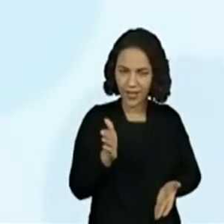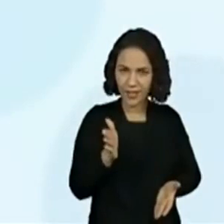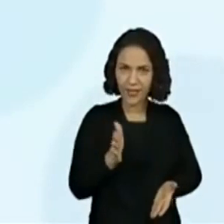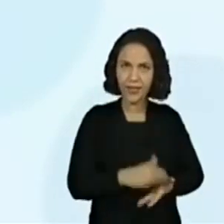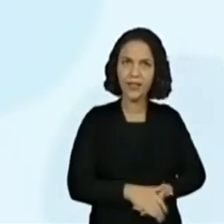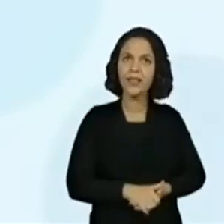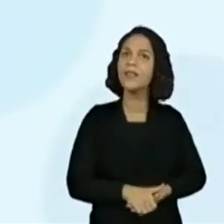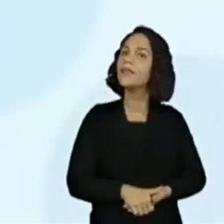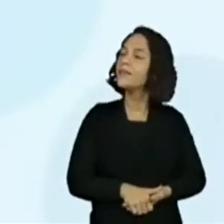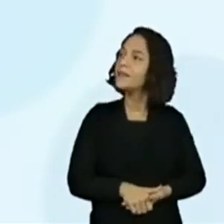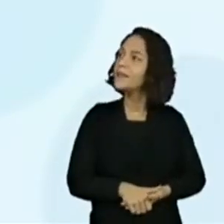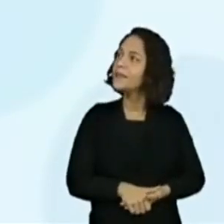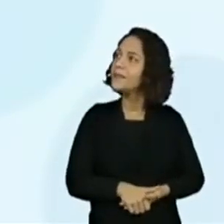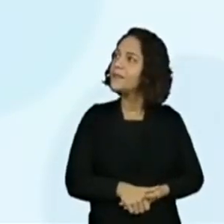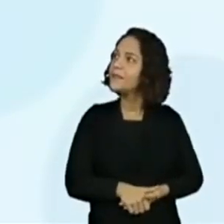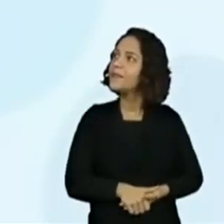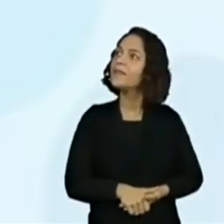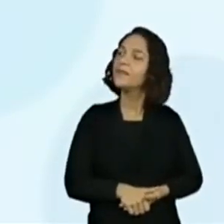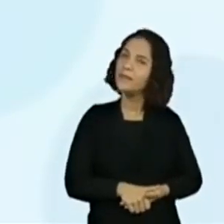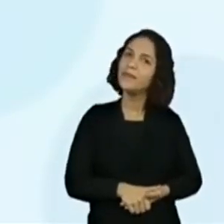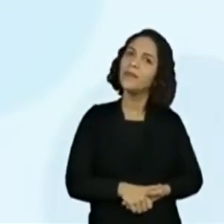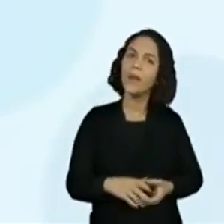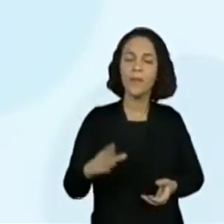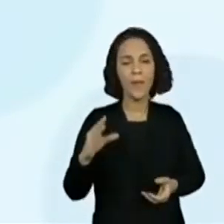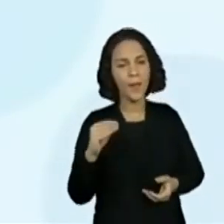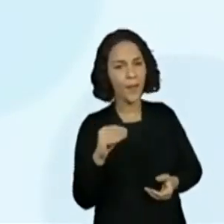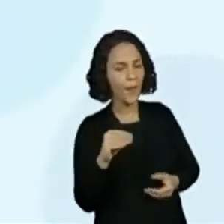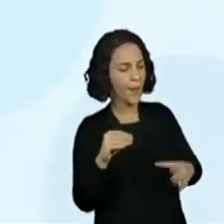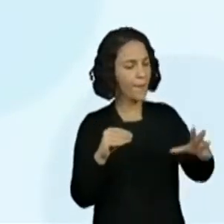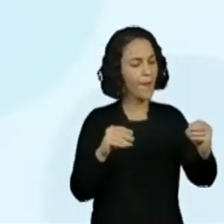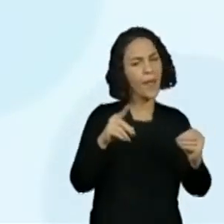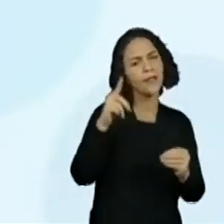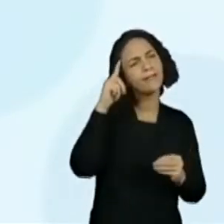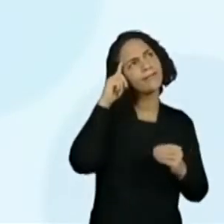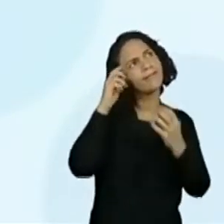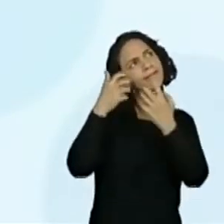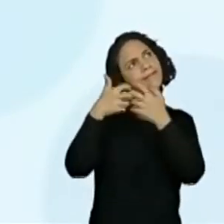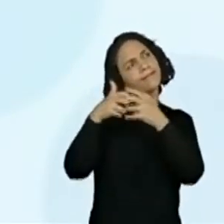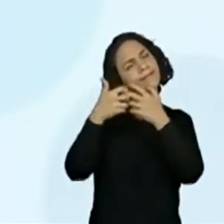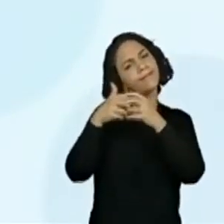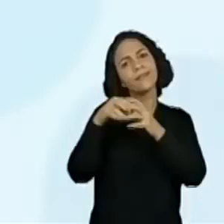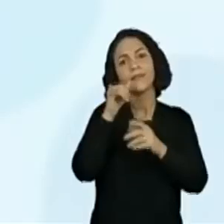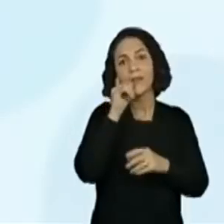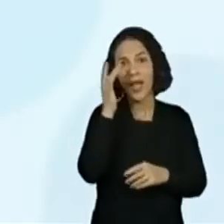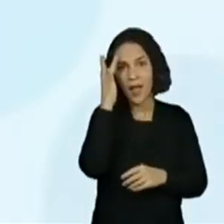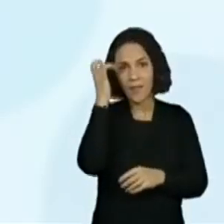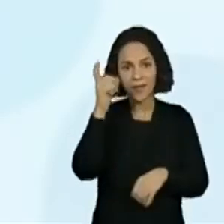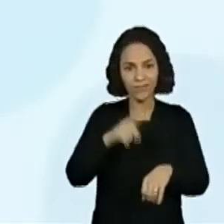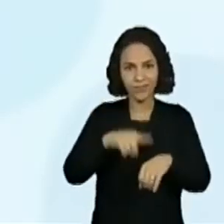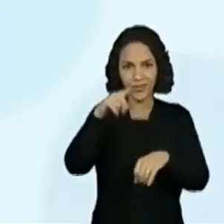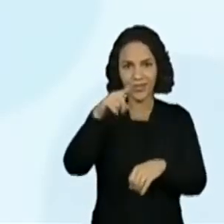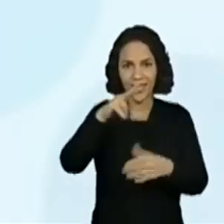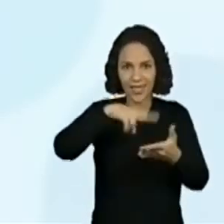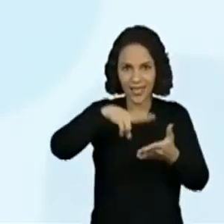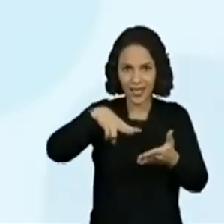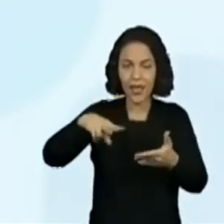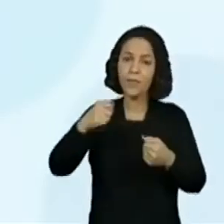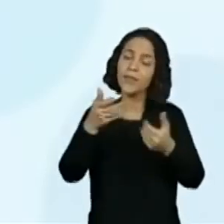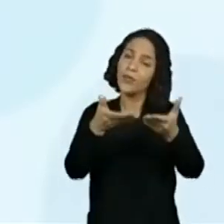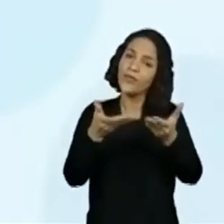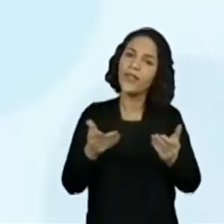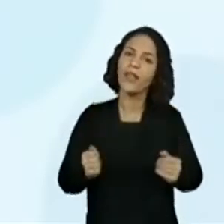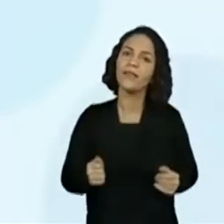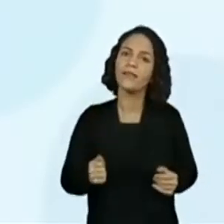perguntando, falando com vocês e fazendo vocês pensarem um pouquinho. Se amanhã é o grande dia da nossa leitura, a gente tem que fazer um convite.